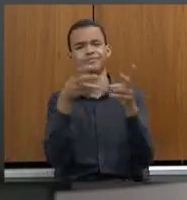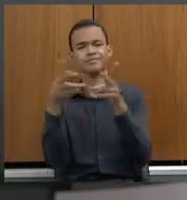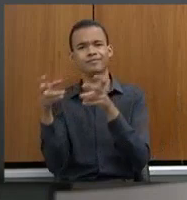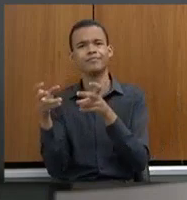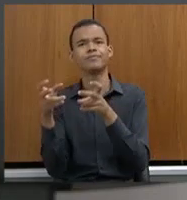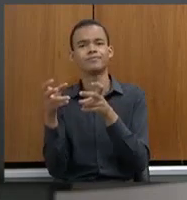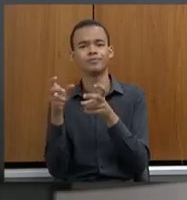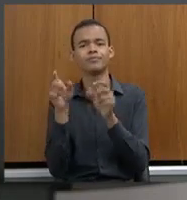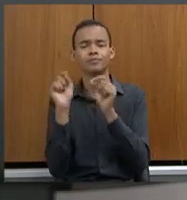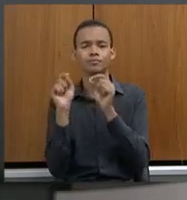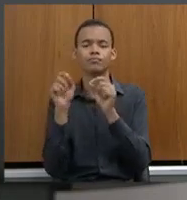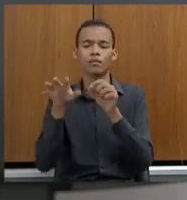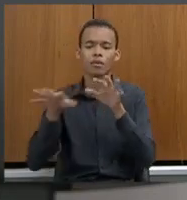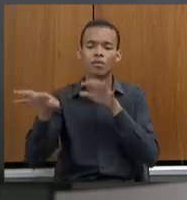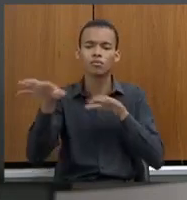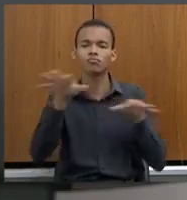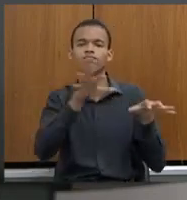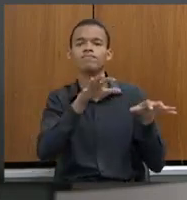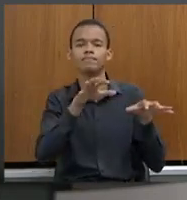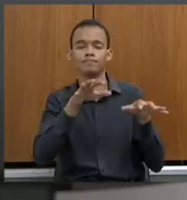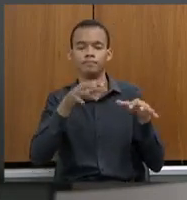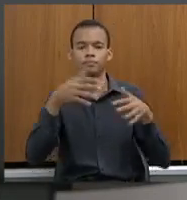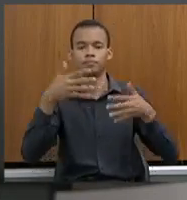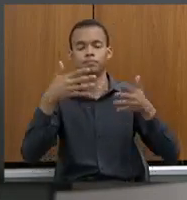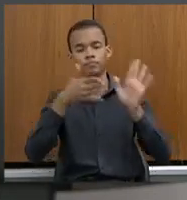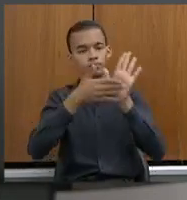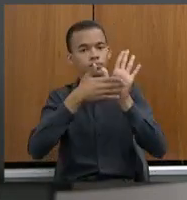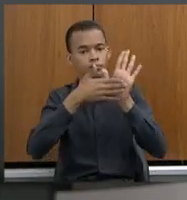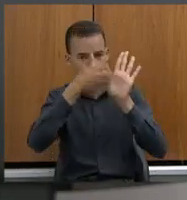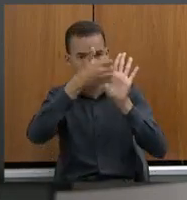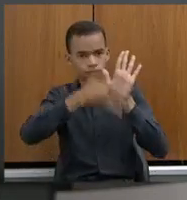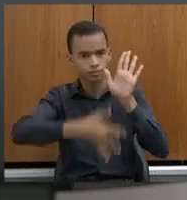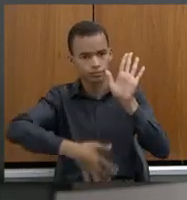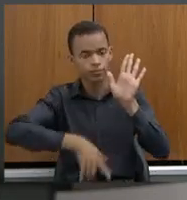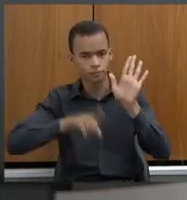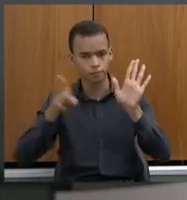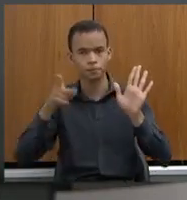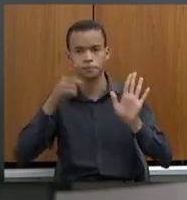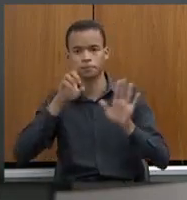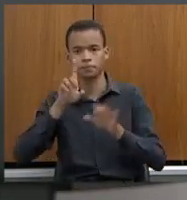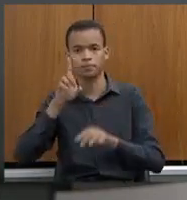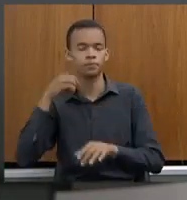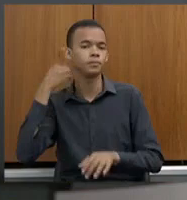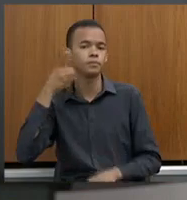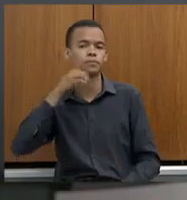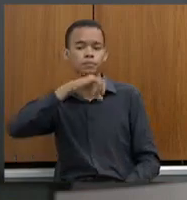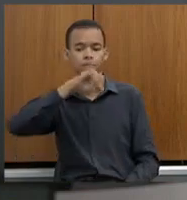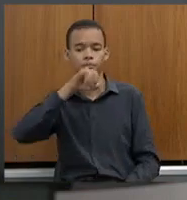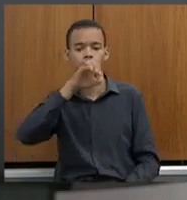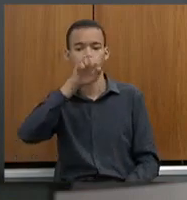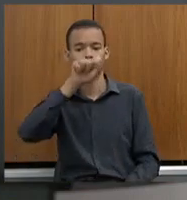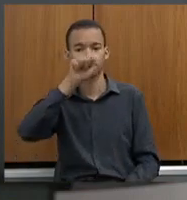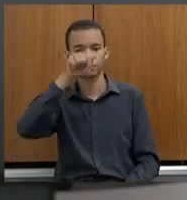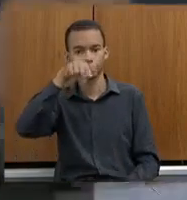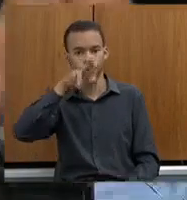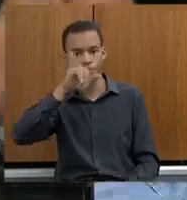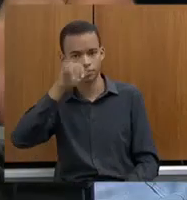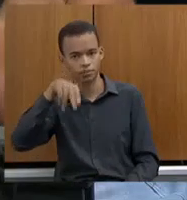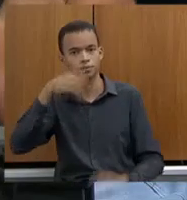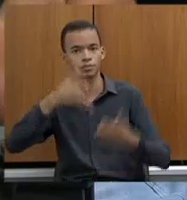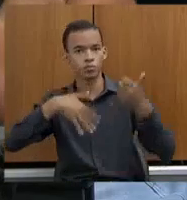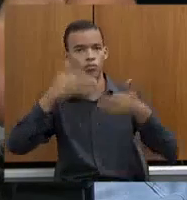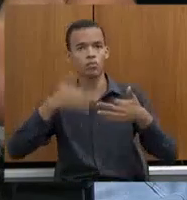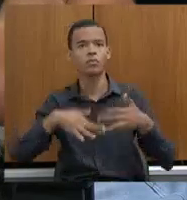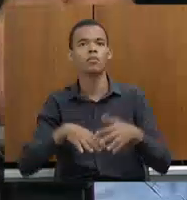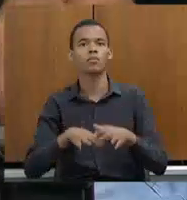questão que foram apresentadas aqui pelo doutor Joaquim. Destaque aqui, doutor Joaquim, também a questão das promoções.